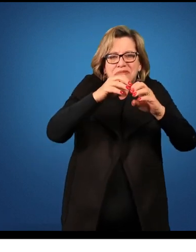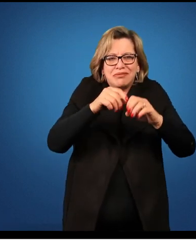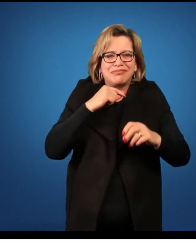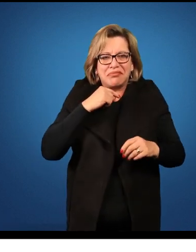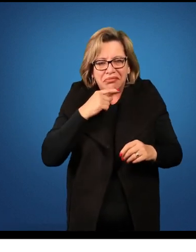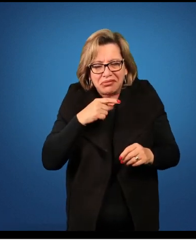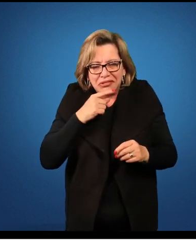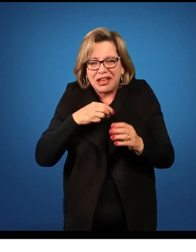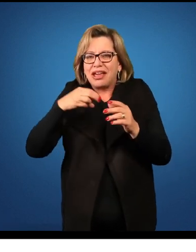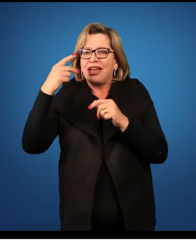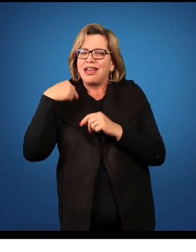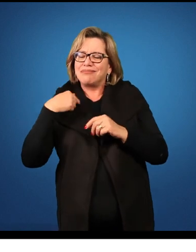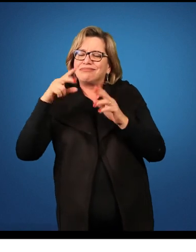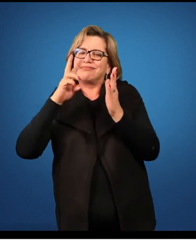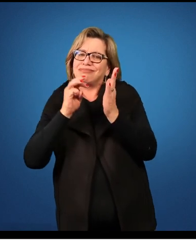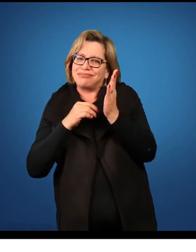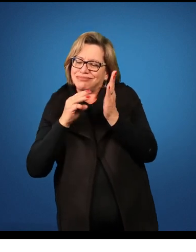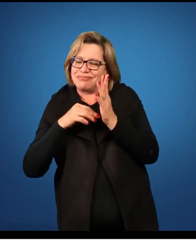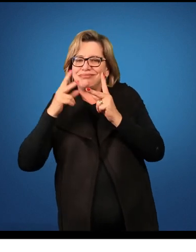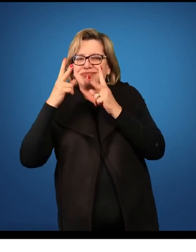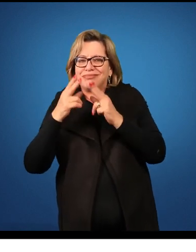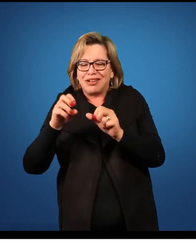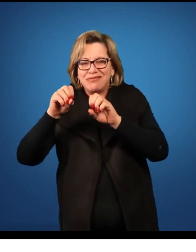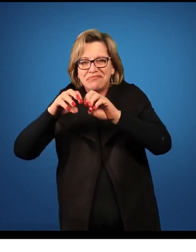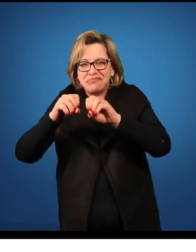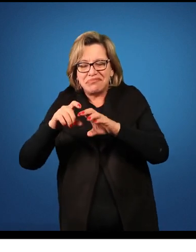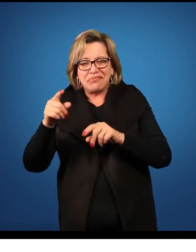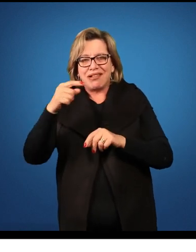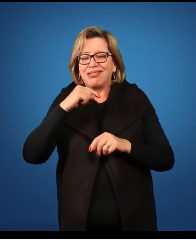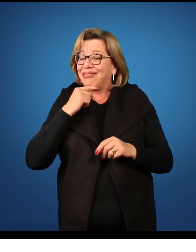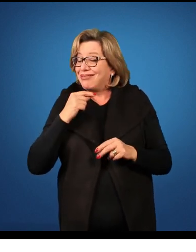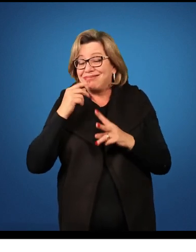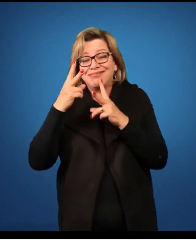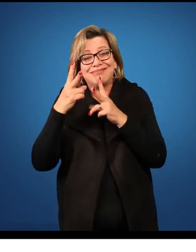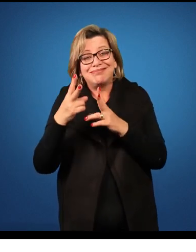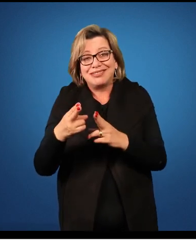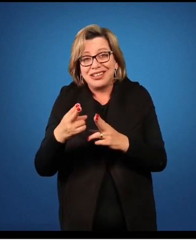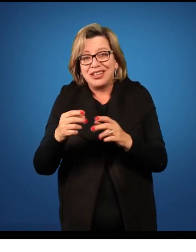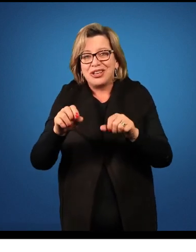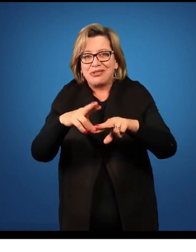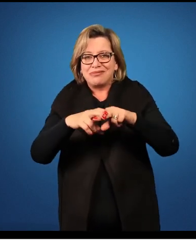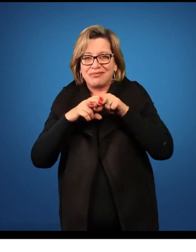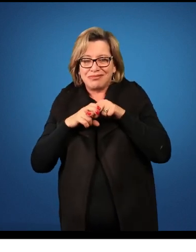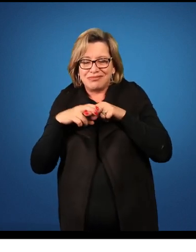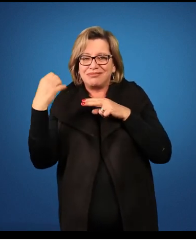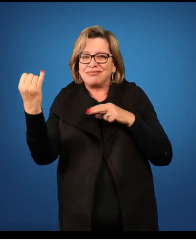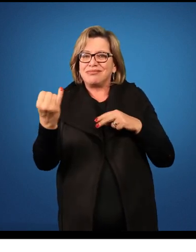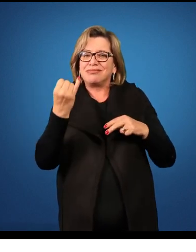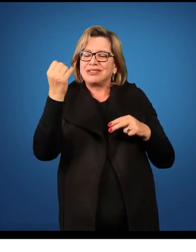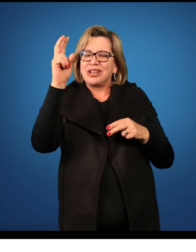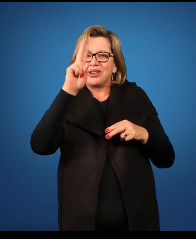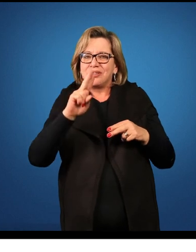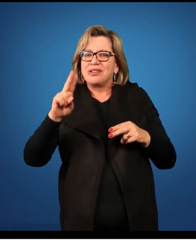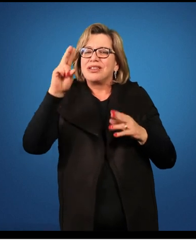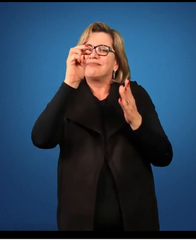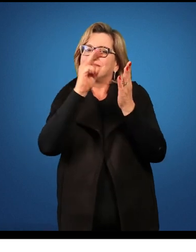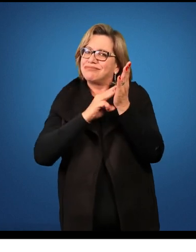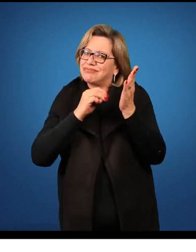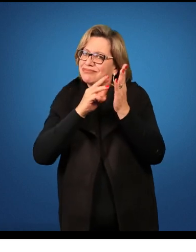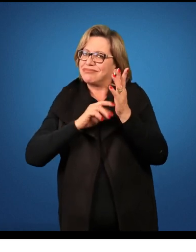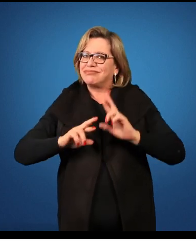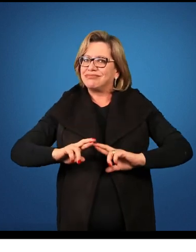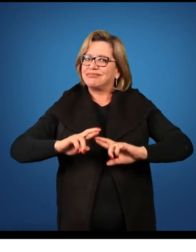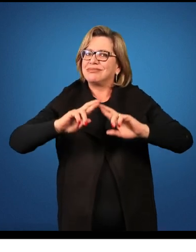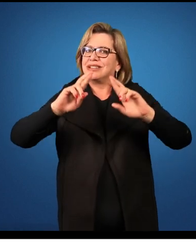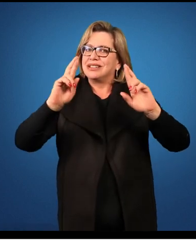devo retrabalhar esse conteúdo com uma metodologia diferenciada e um tipo de avaliação diferenciada também, então nesse contexto geral, a